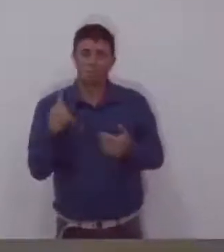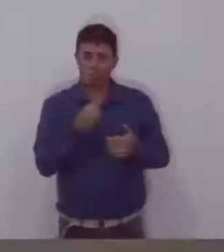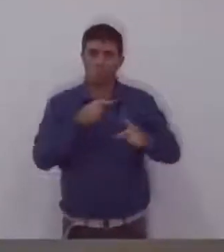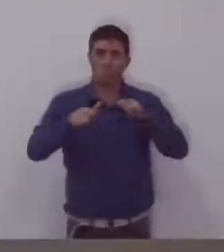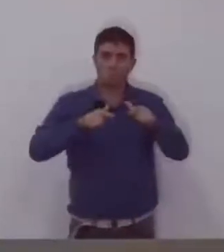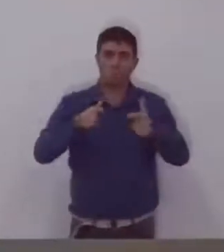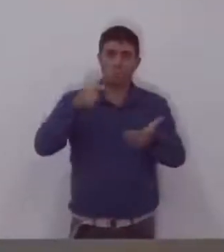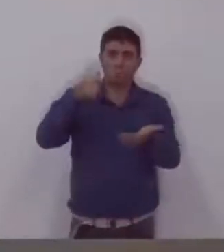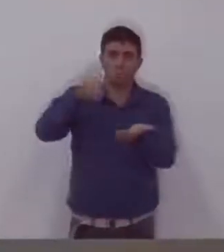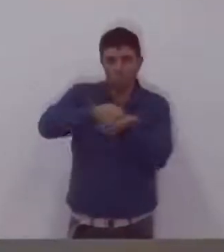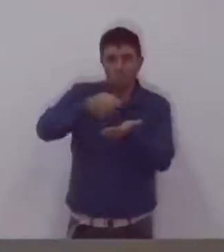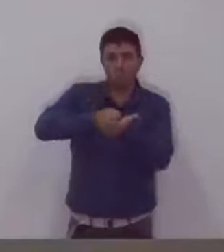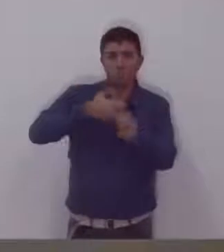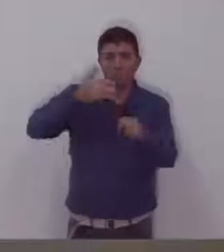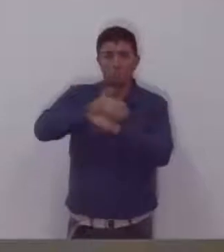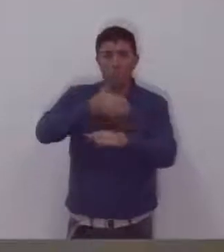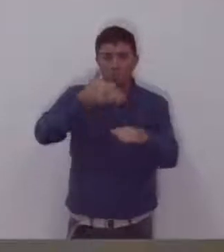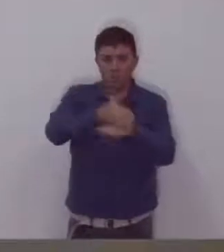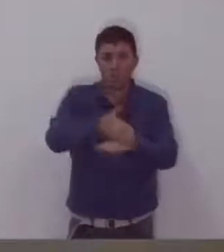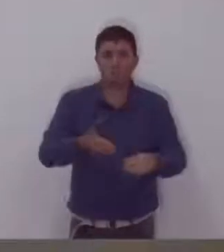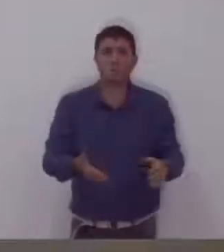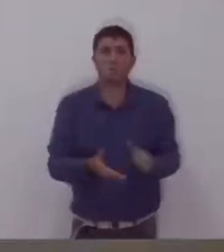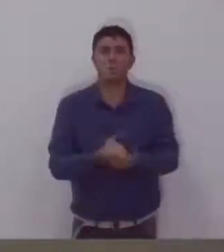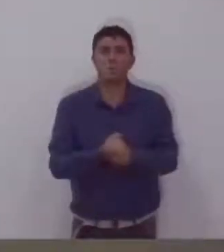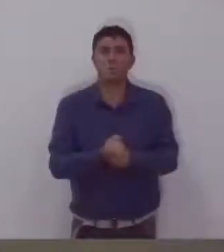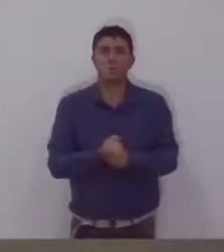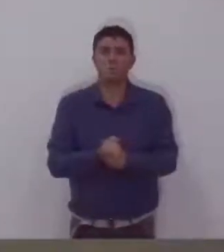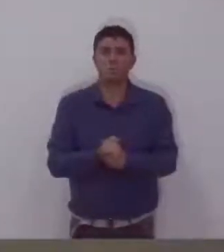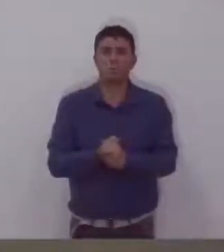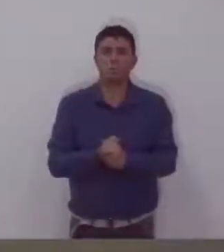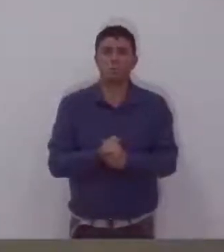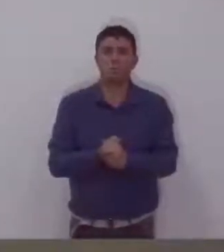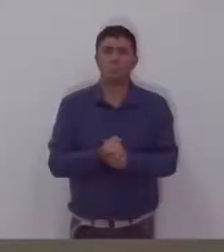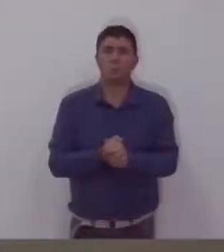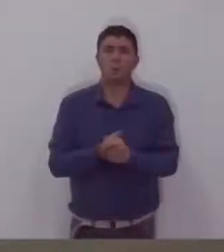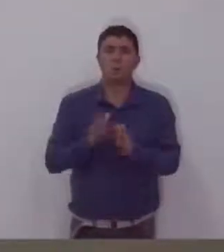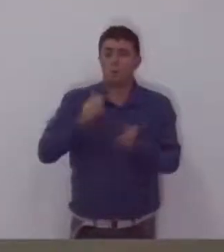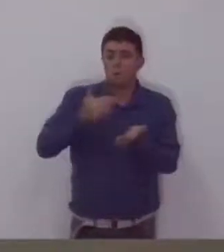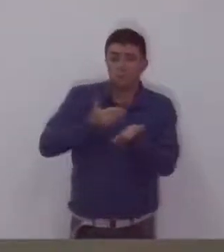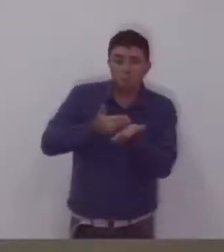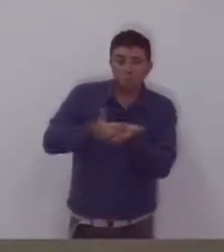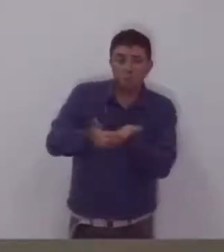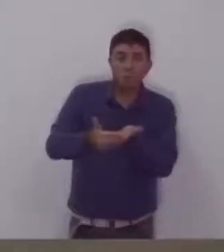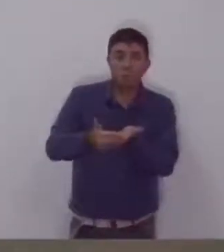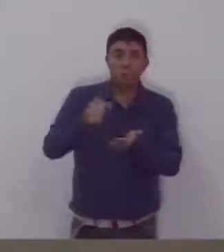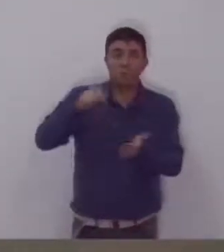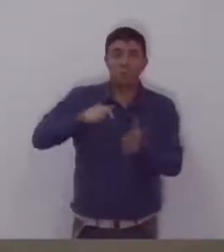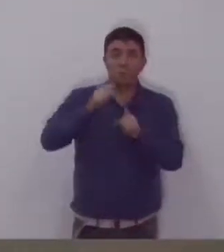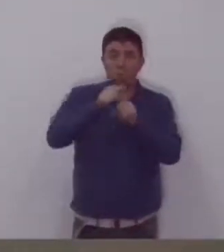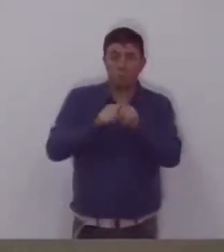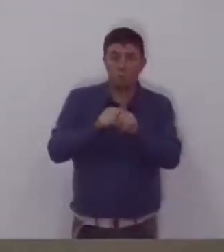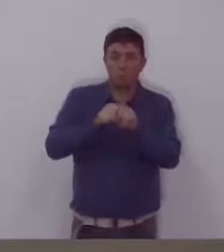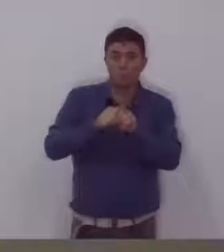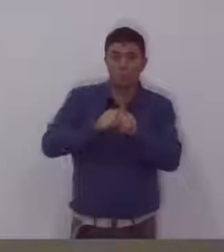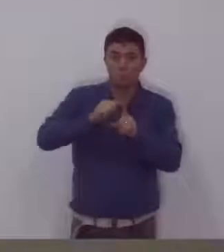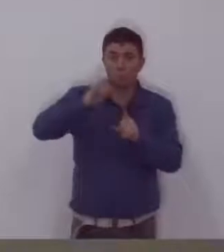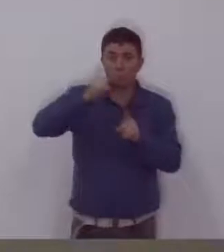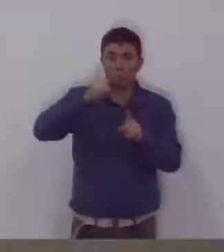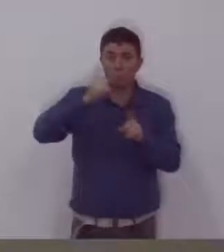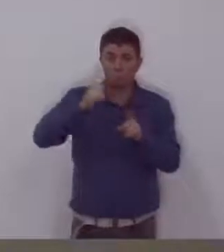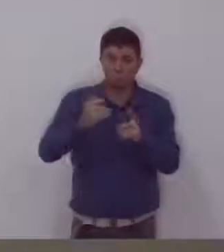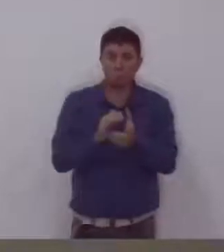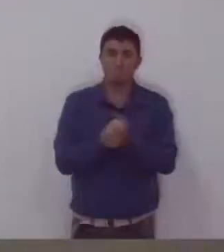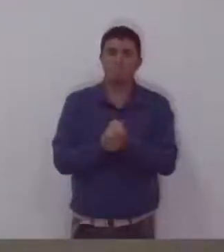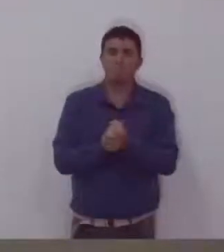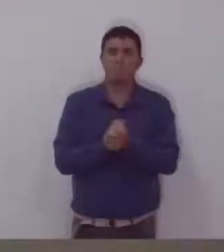nossa obrigação participar. E nós tivemos agora, no início do ano, acompanhando a municipalidade,